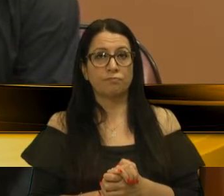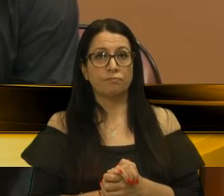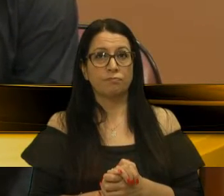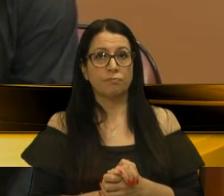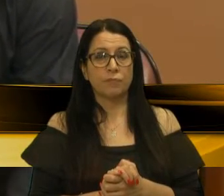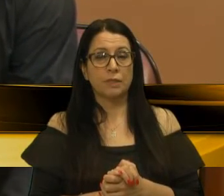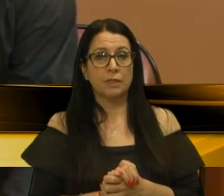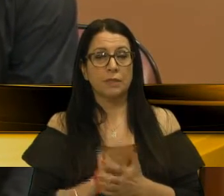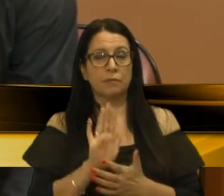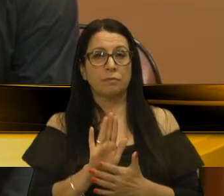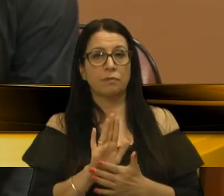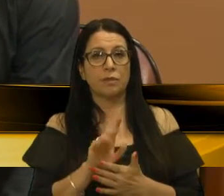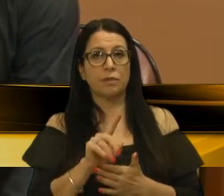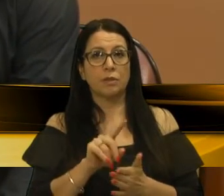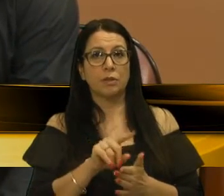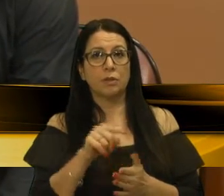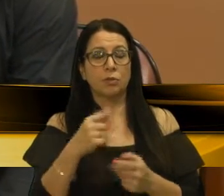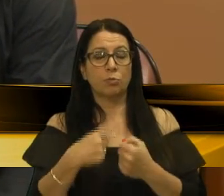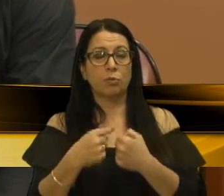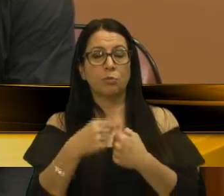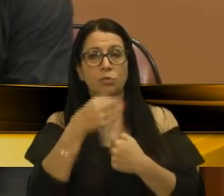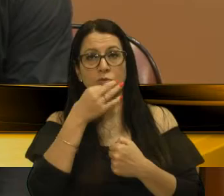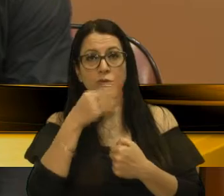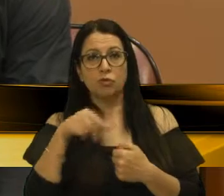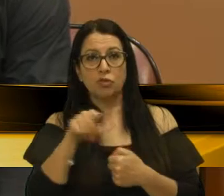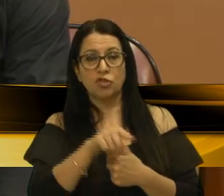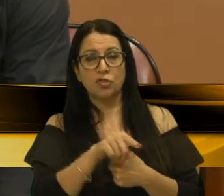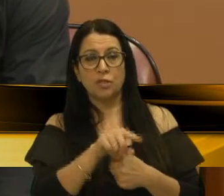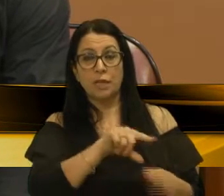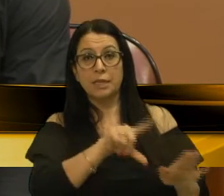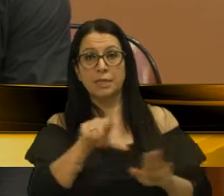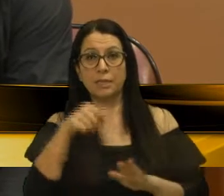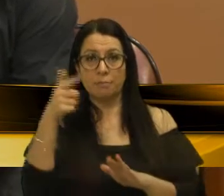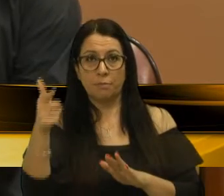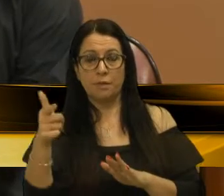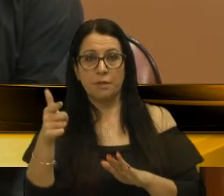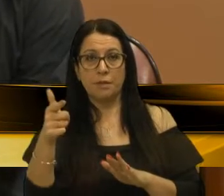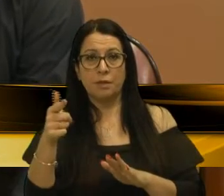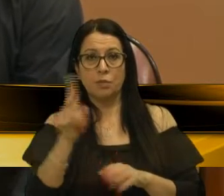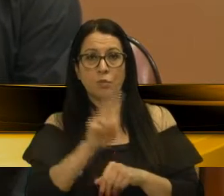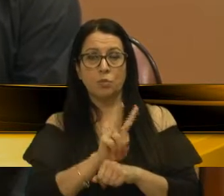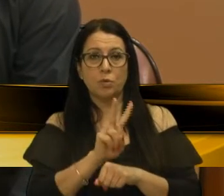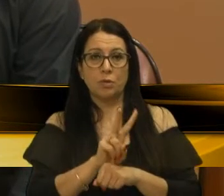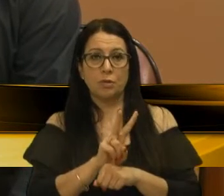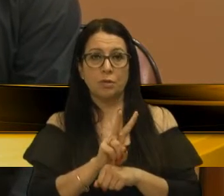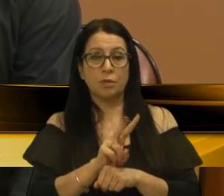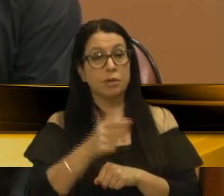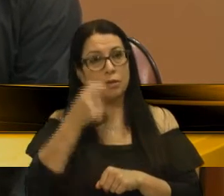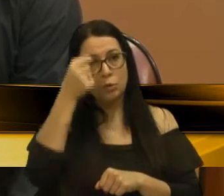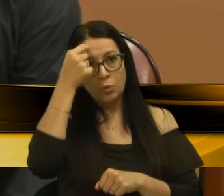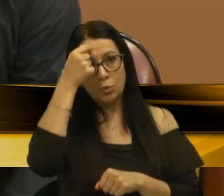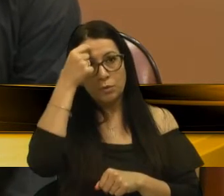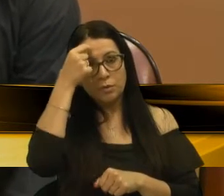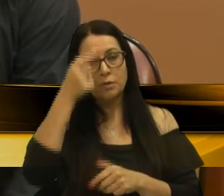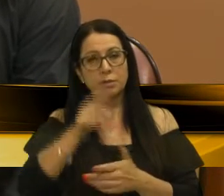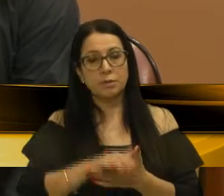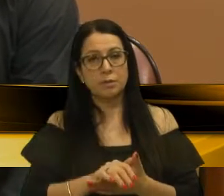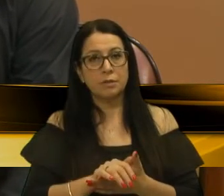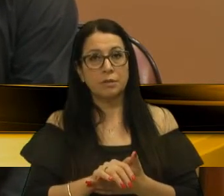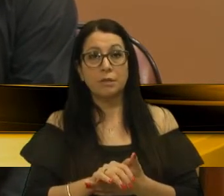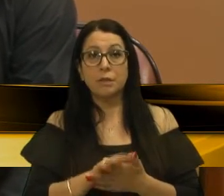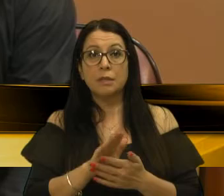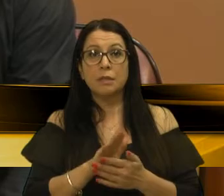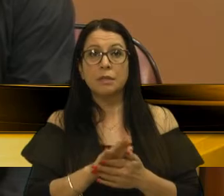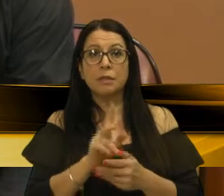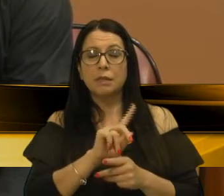instituído no âmbito do município de Caxias do Sul, a Semana de Prevenção, Conscientização e Combate